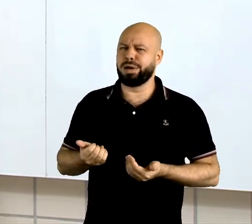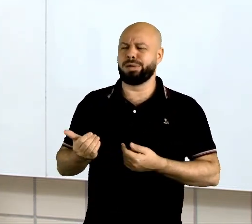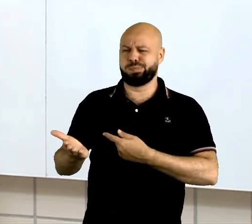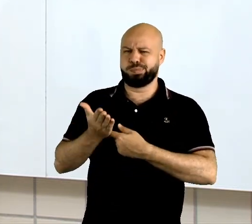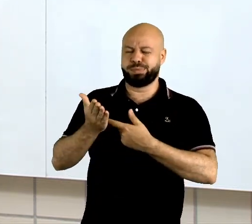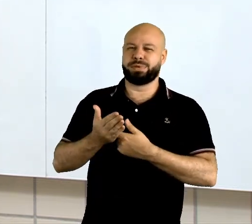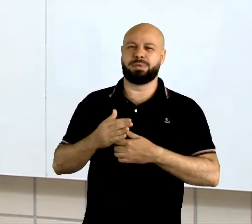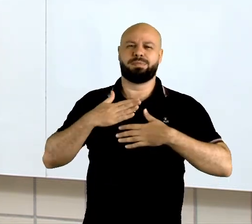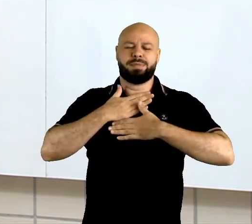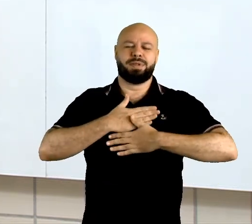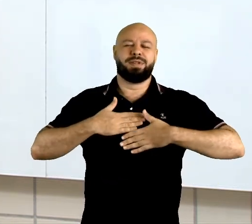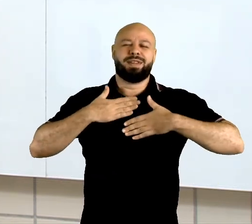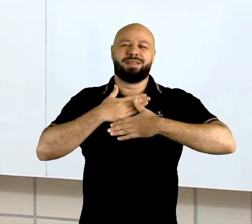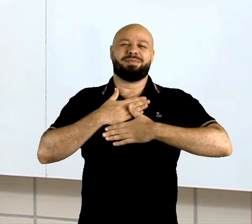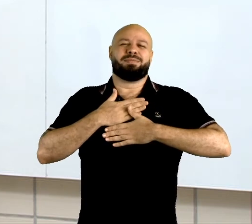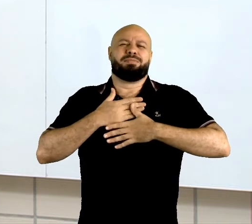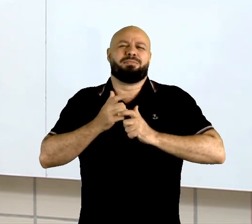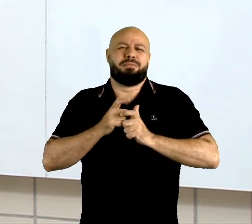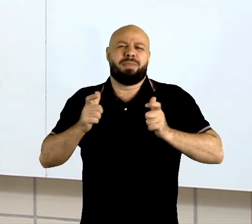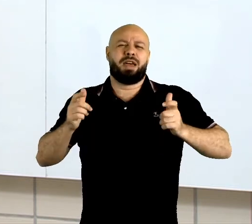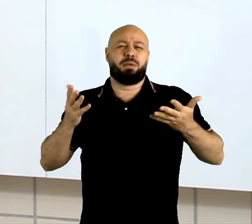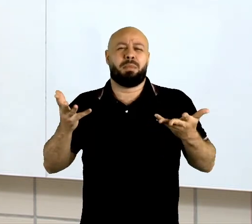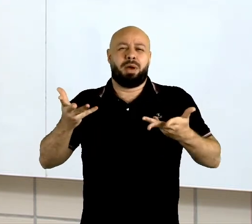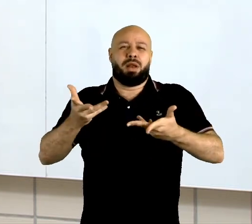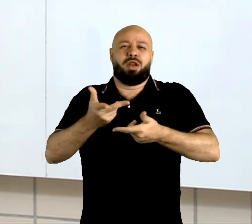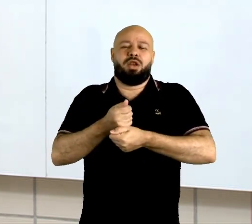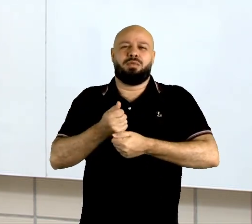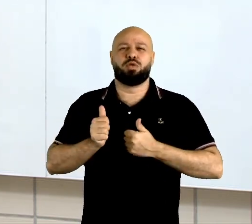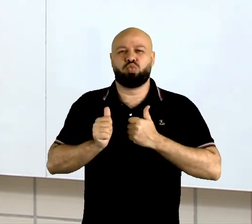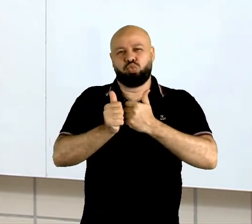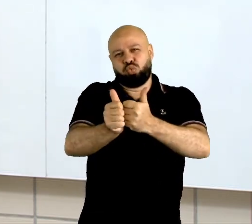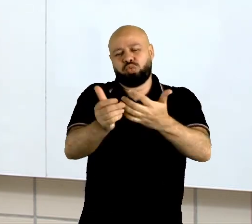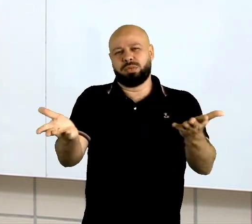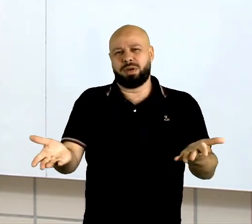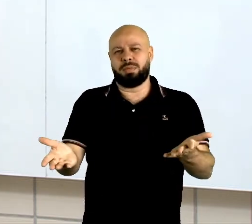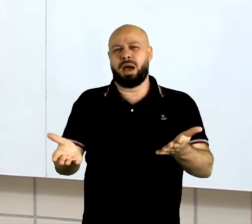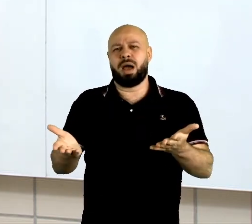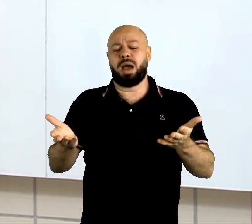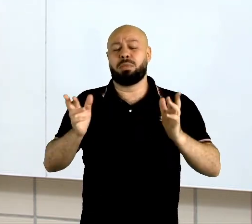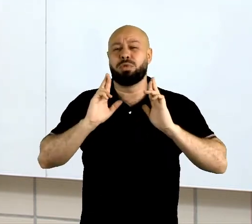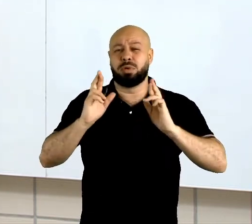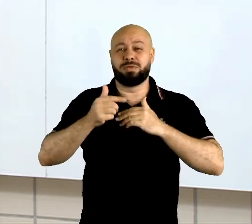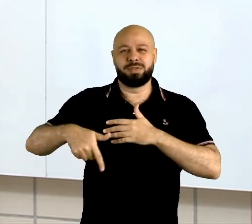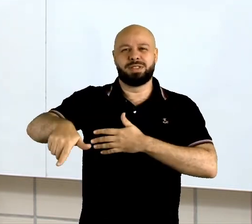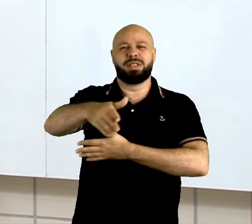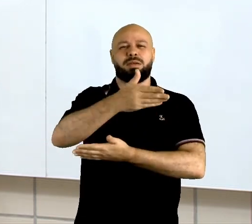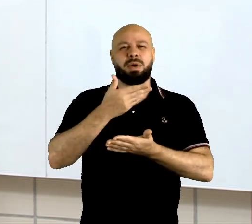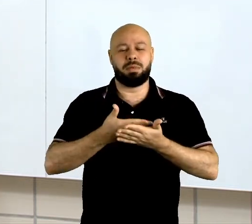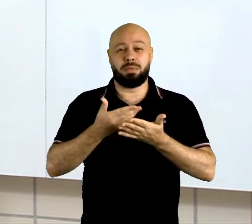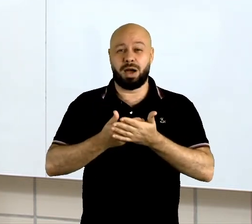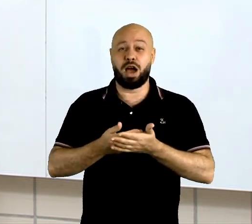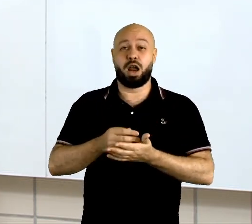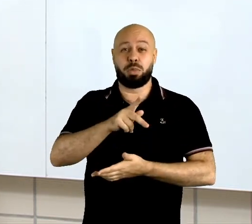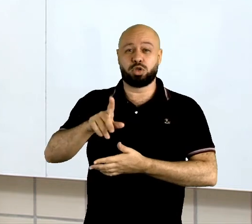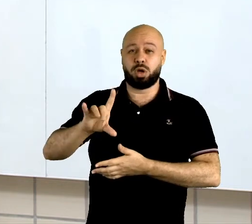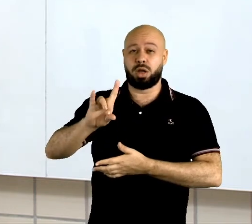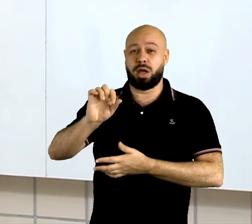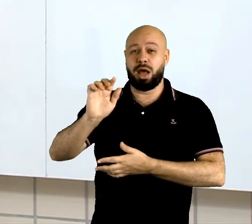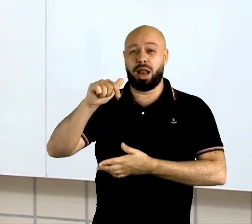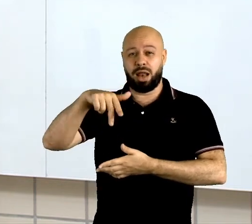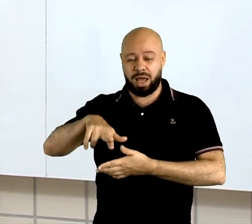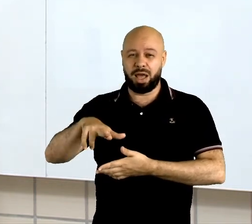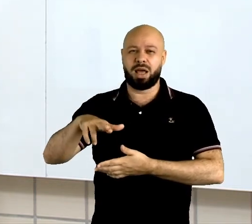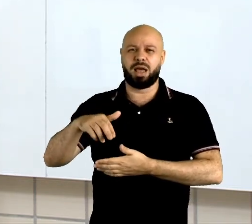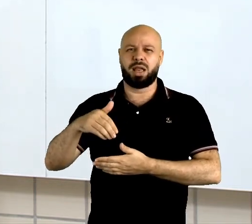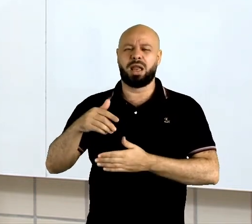prazer imenso estar com vocês. Eu espero que vocês possam desfrutar bastante das aulas do professor Darlan, que a partir da próxima semana